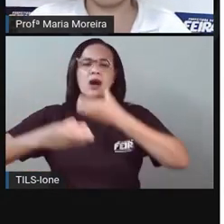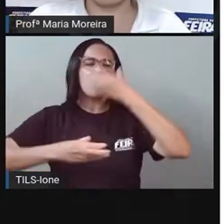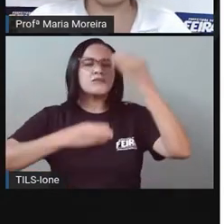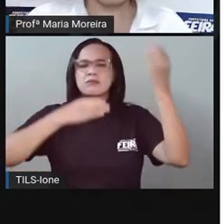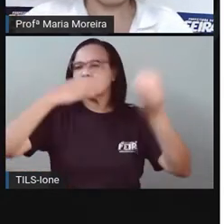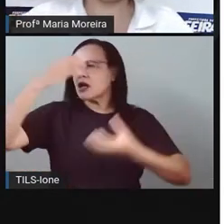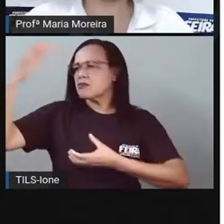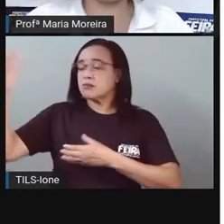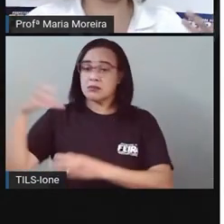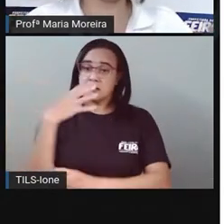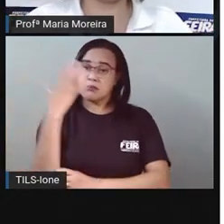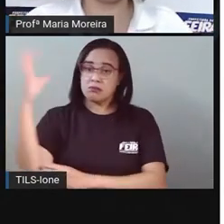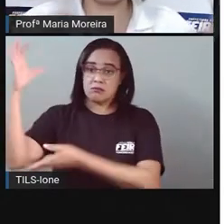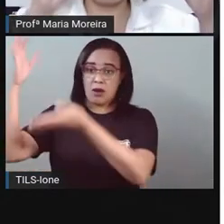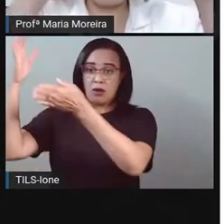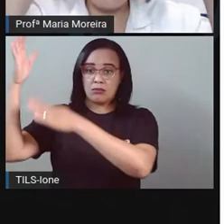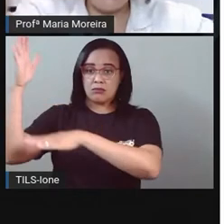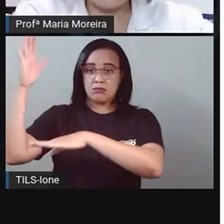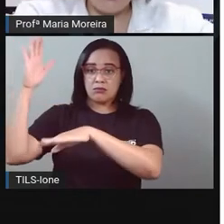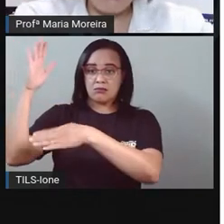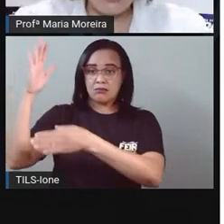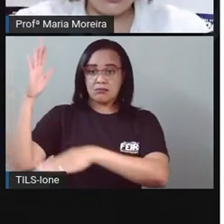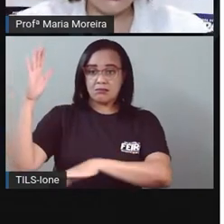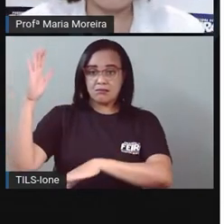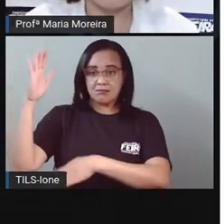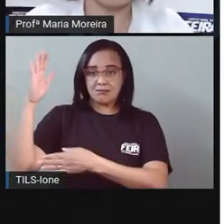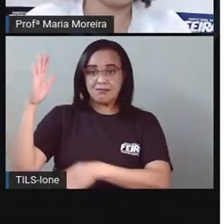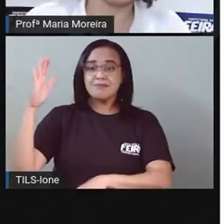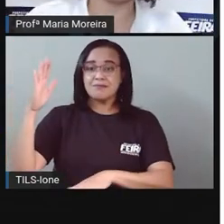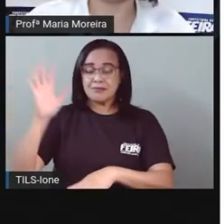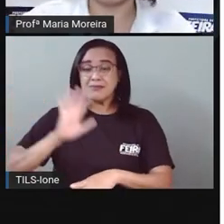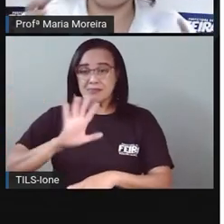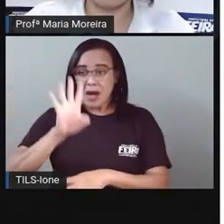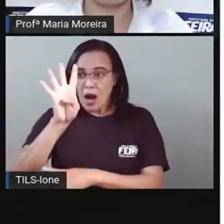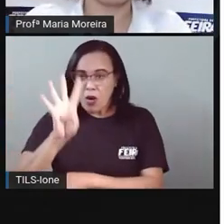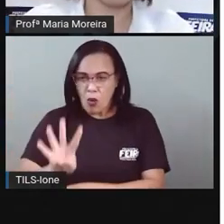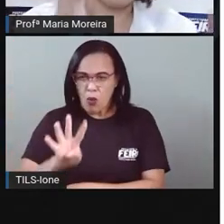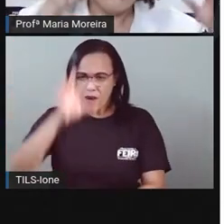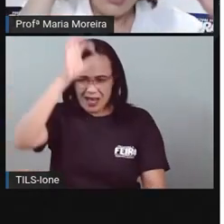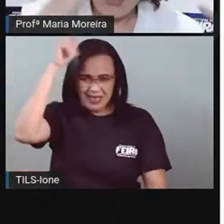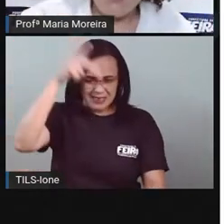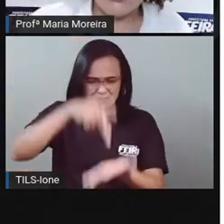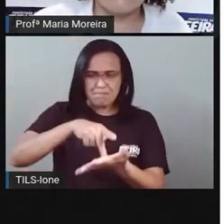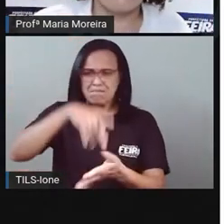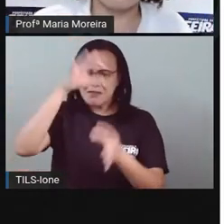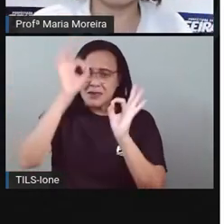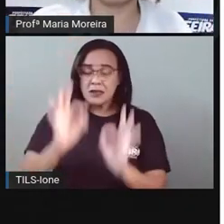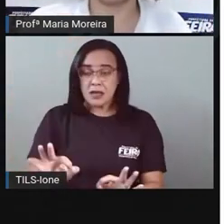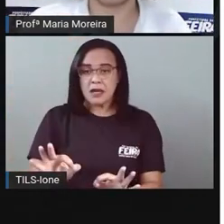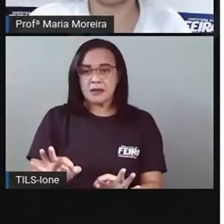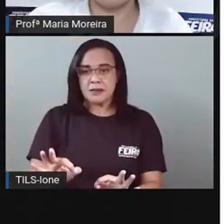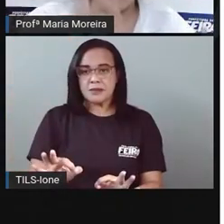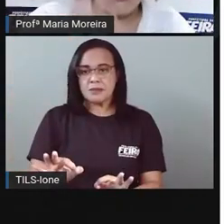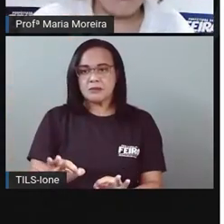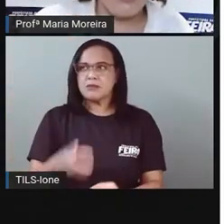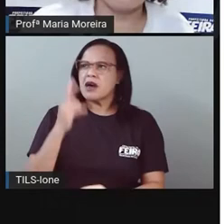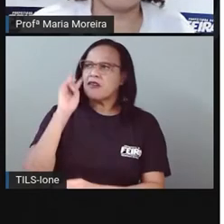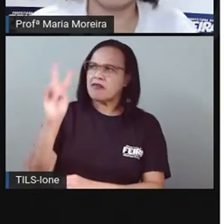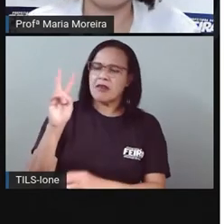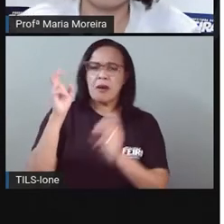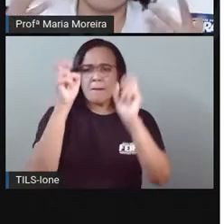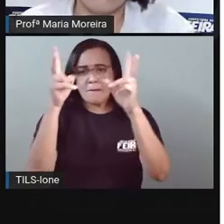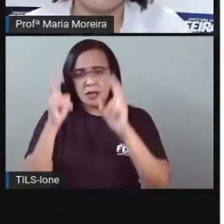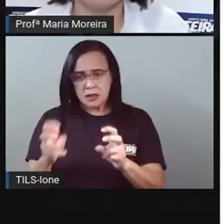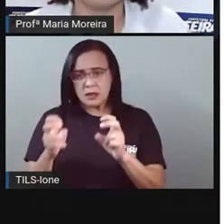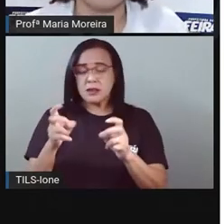coisas do tipo. Essas quatro estações bem definidas mesmo, que você sabe, olha a flor, realmente as folhas estão caindo, o inverno